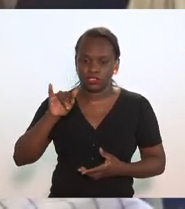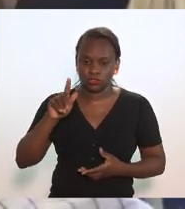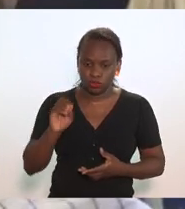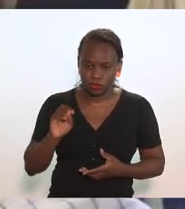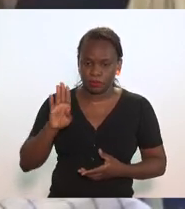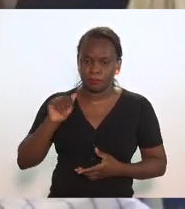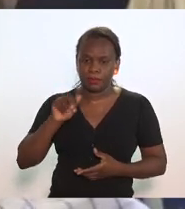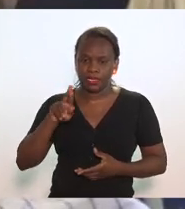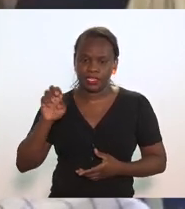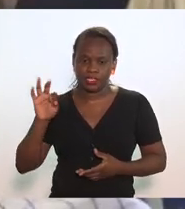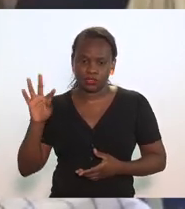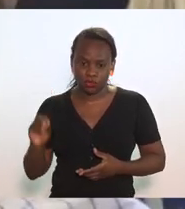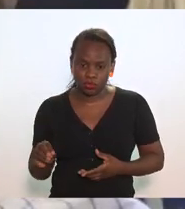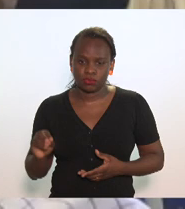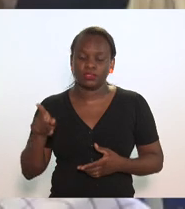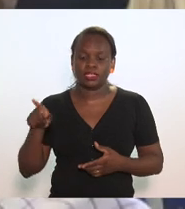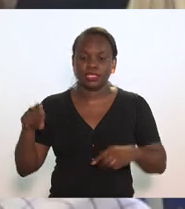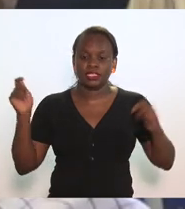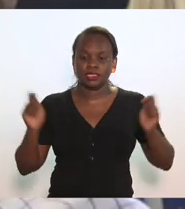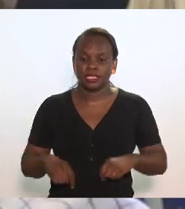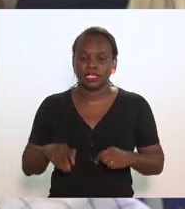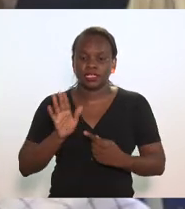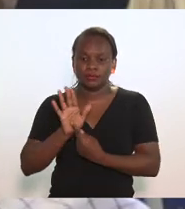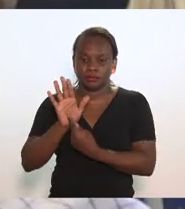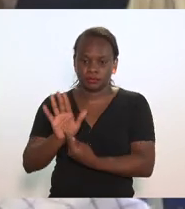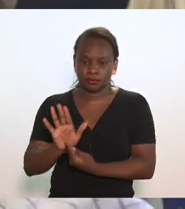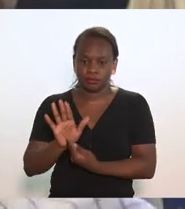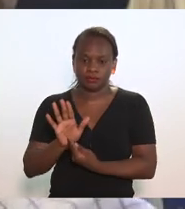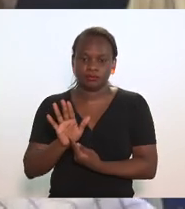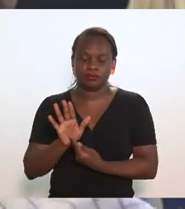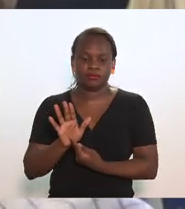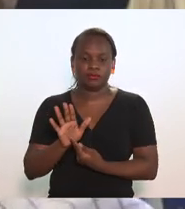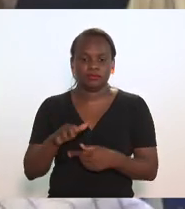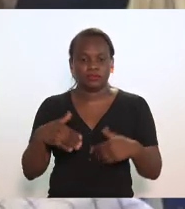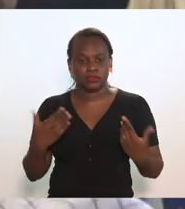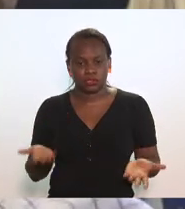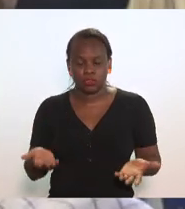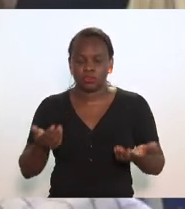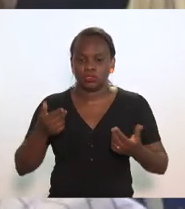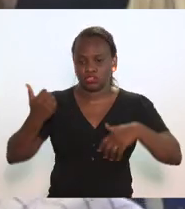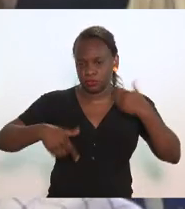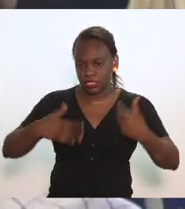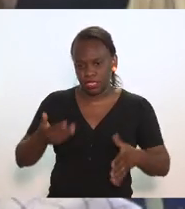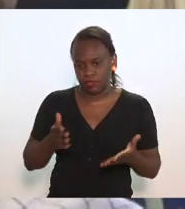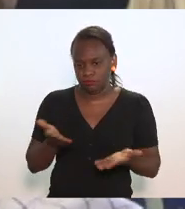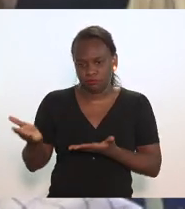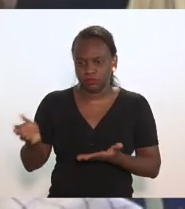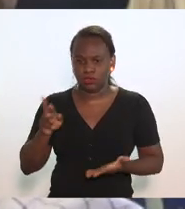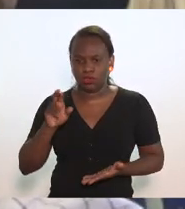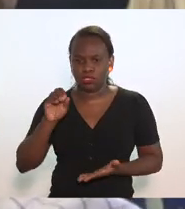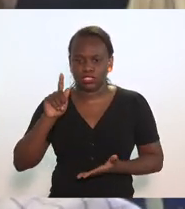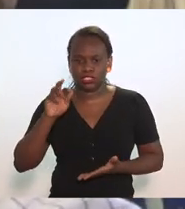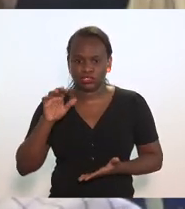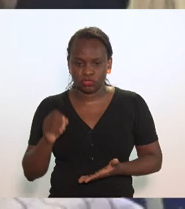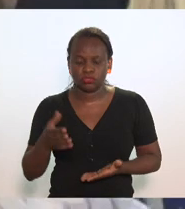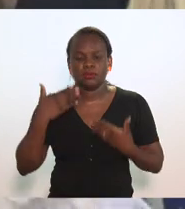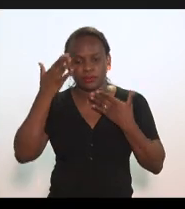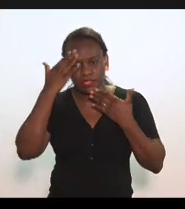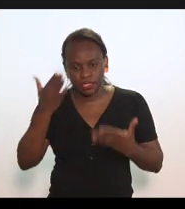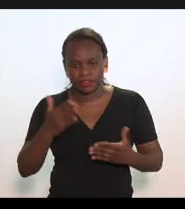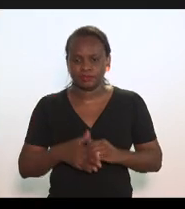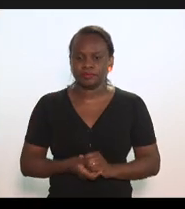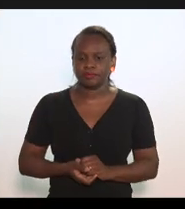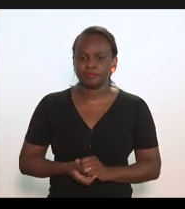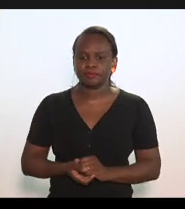que ele possa fazer uma, acho que ele tem uma apresentação ou passar a palavra. Rodrigo, contigo. Obrigado, deputado.